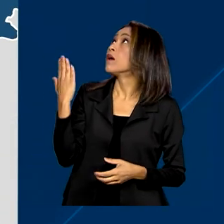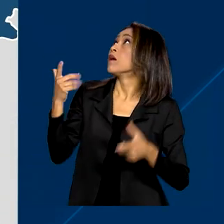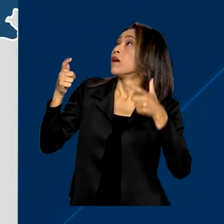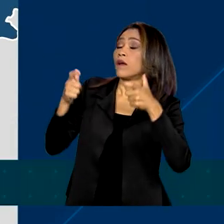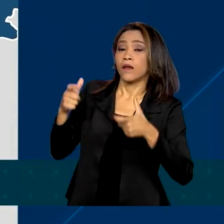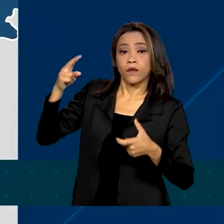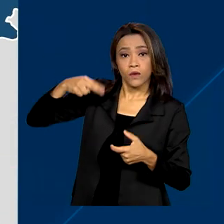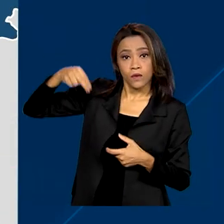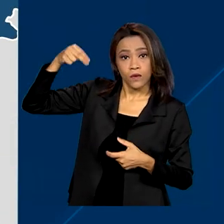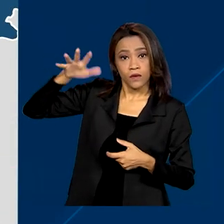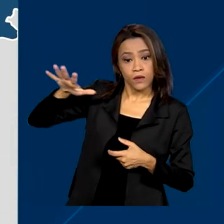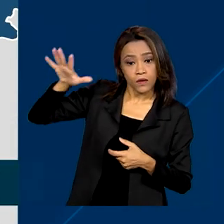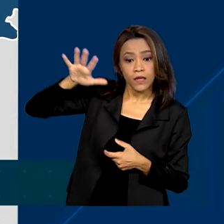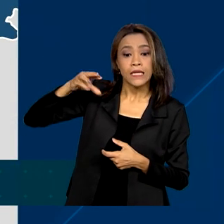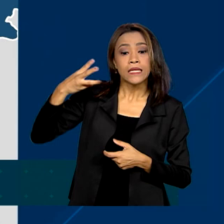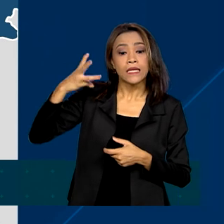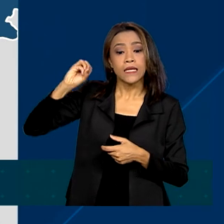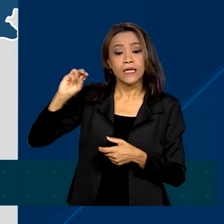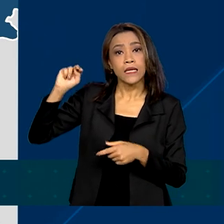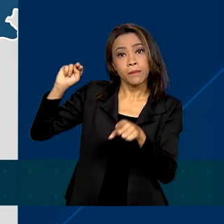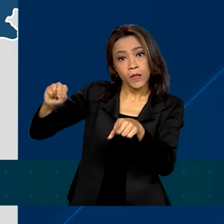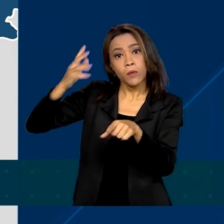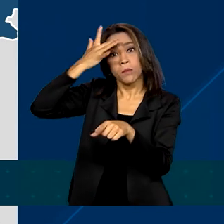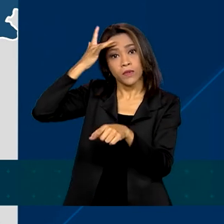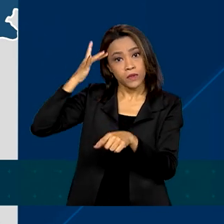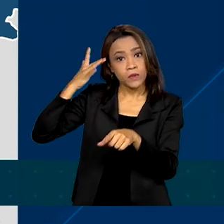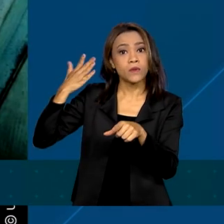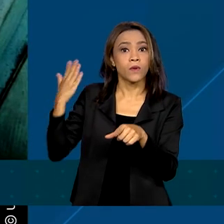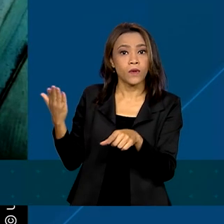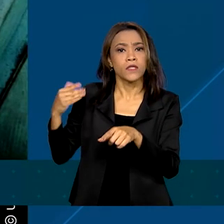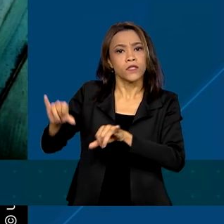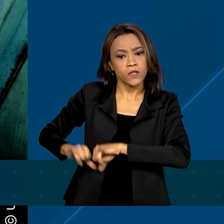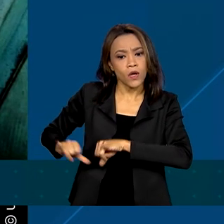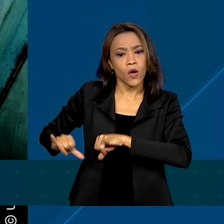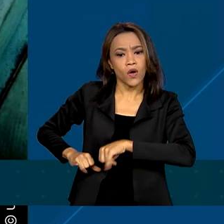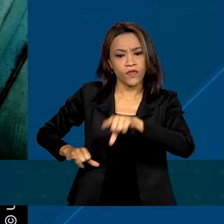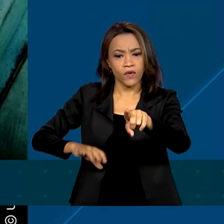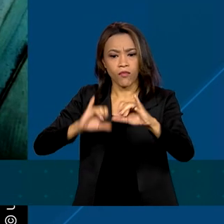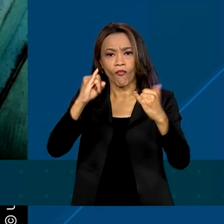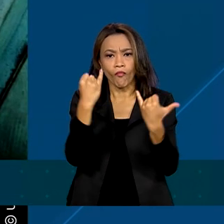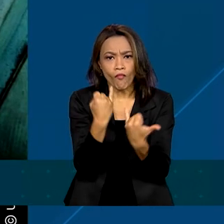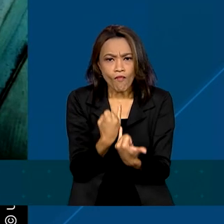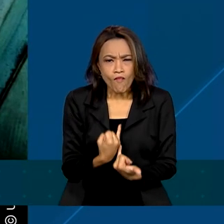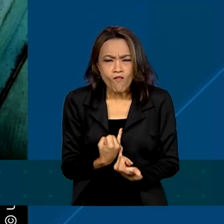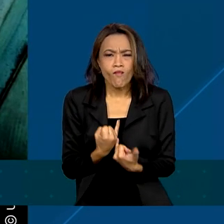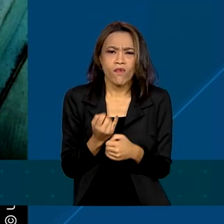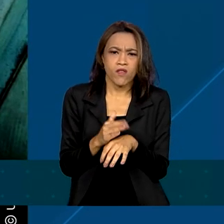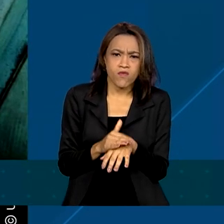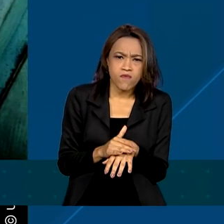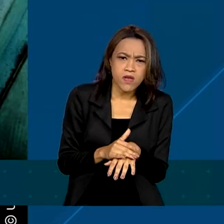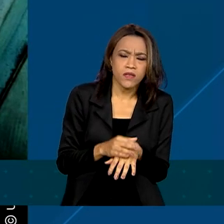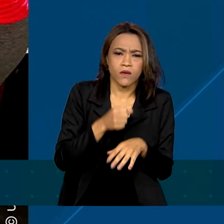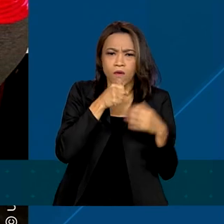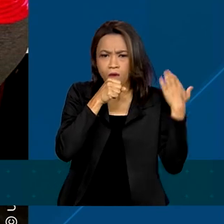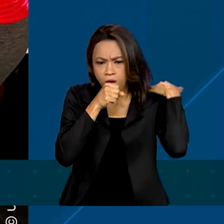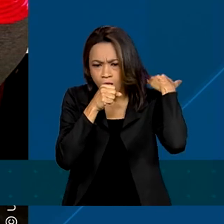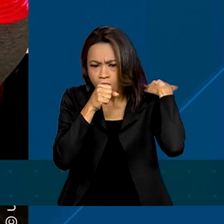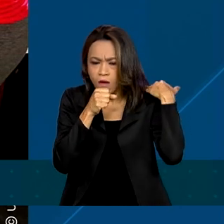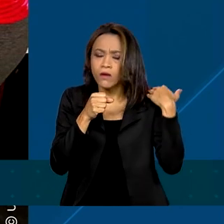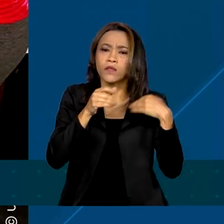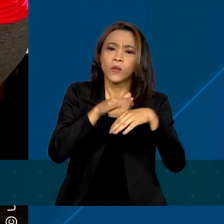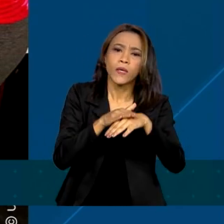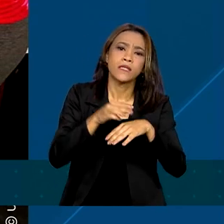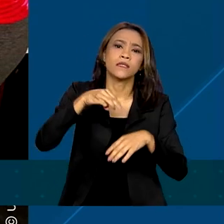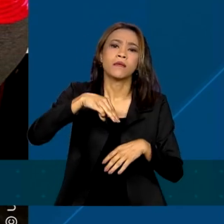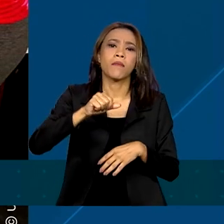abriga cerca de 30 mil pessoas e a população sofre com a desnutrição e doenças como pneumonia, malária